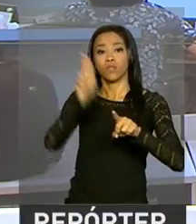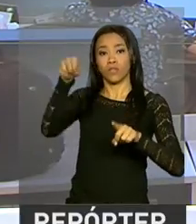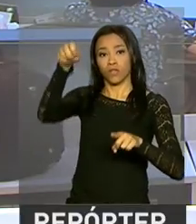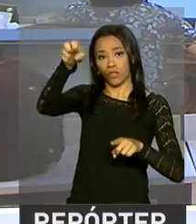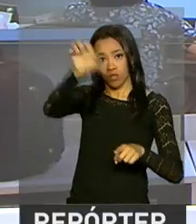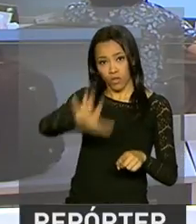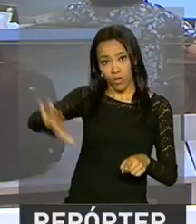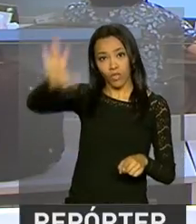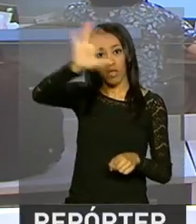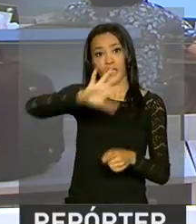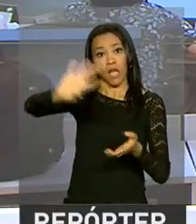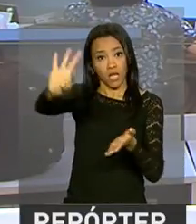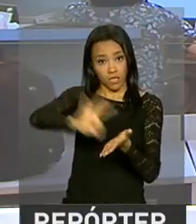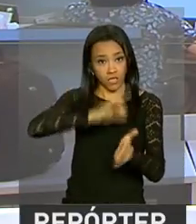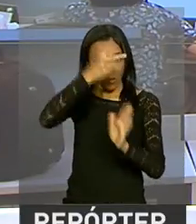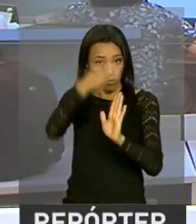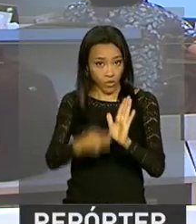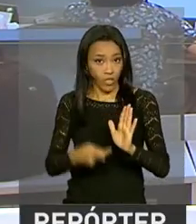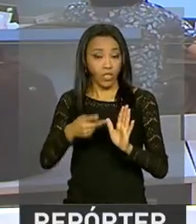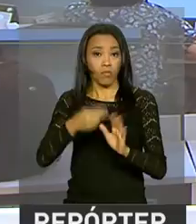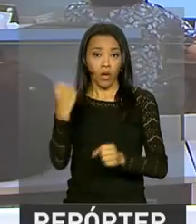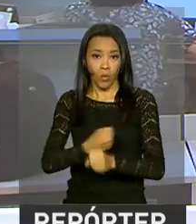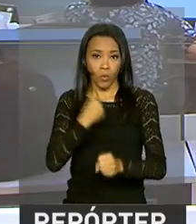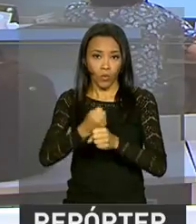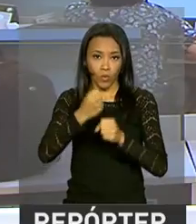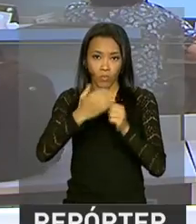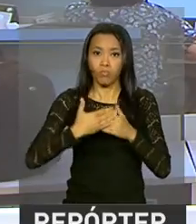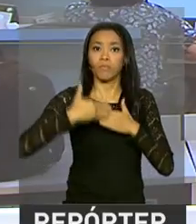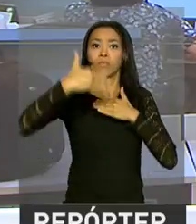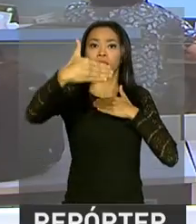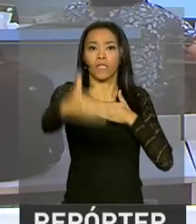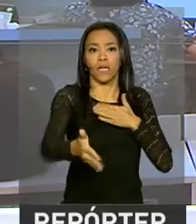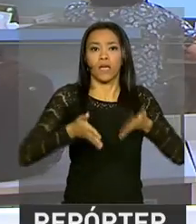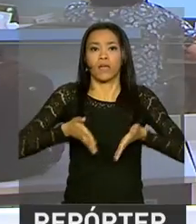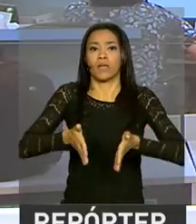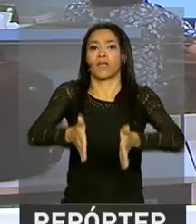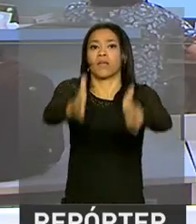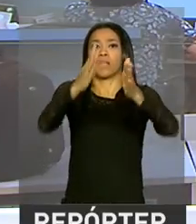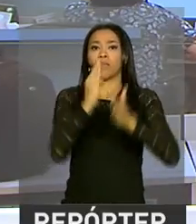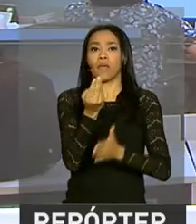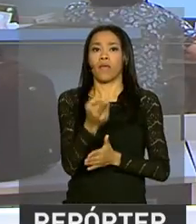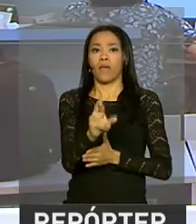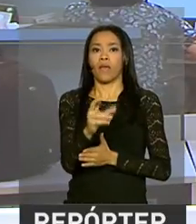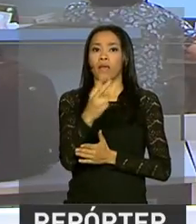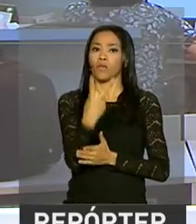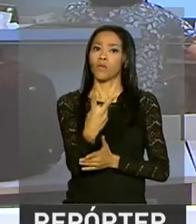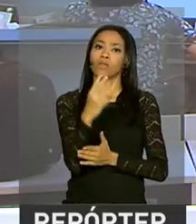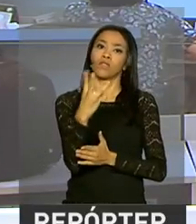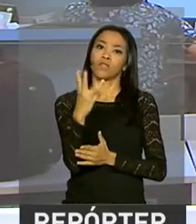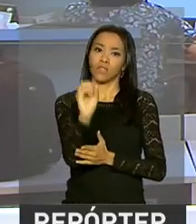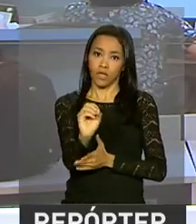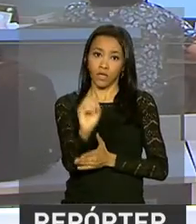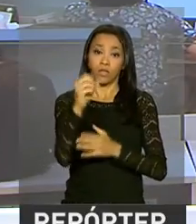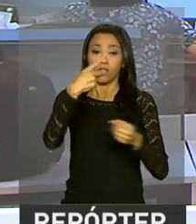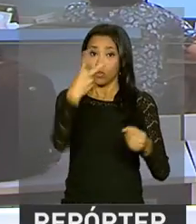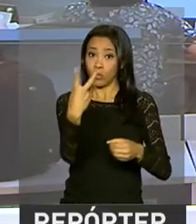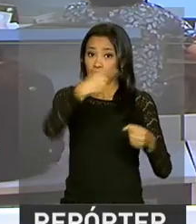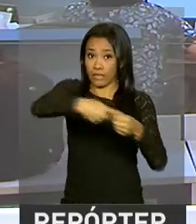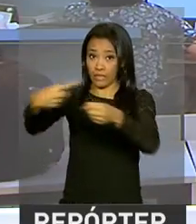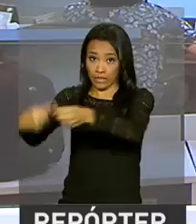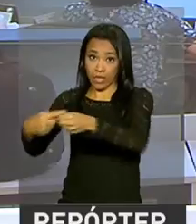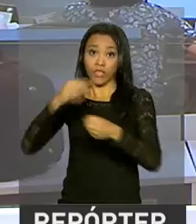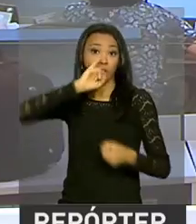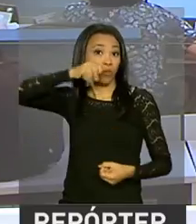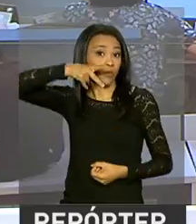o projeto para ampliar a BR-230, que liga Cabedelo a Oitizeiro, em João Pessoa,